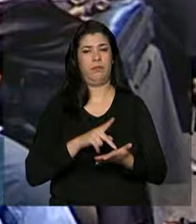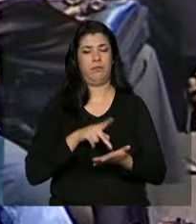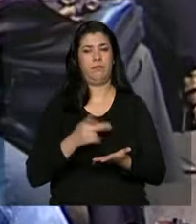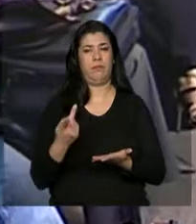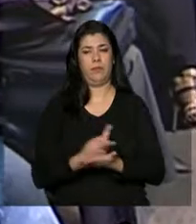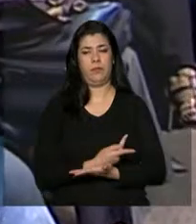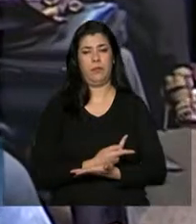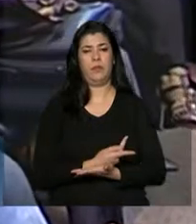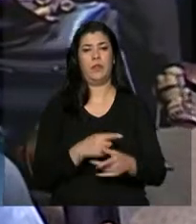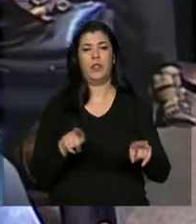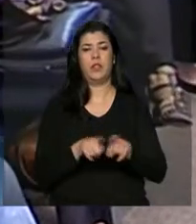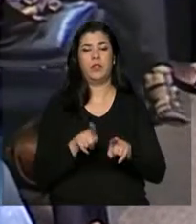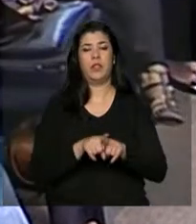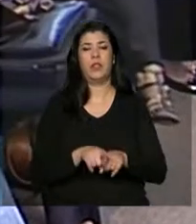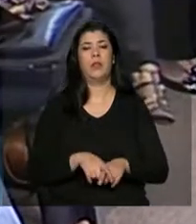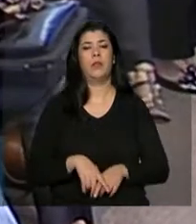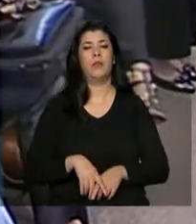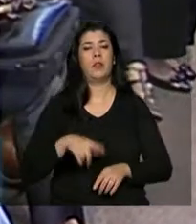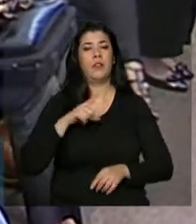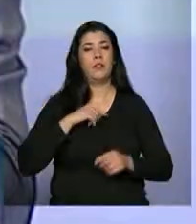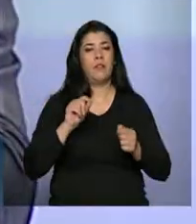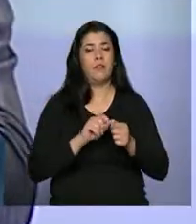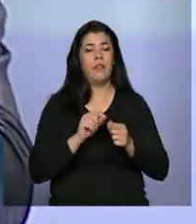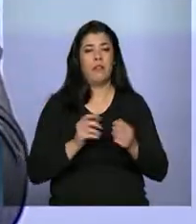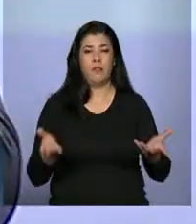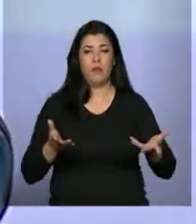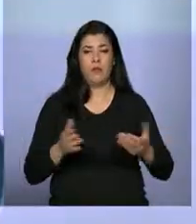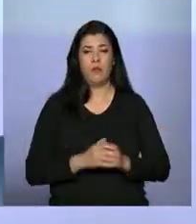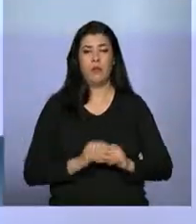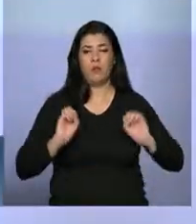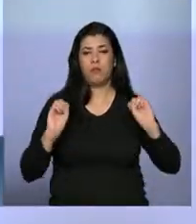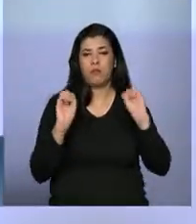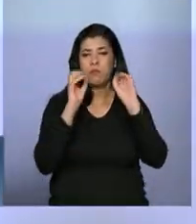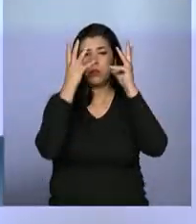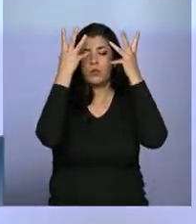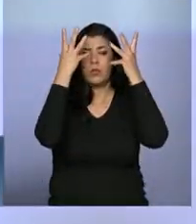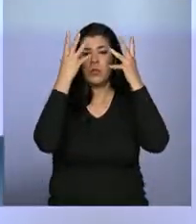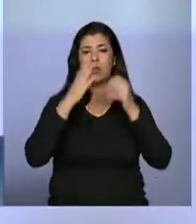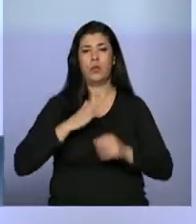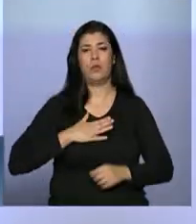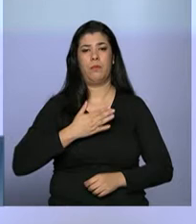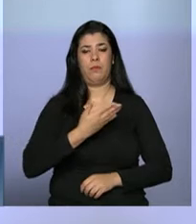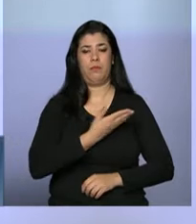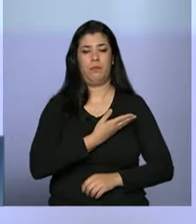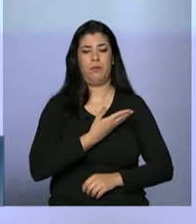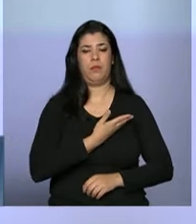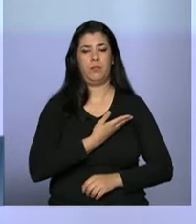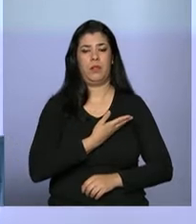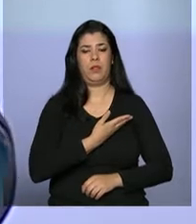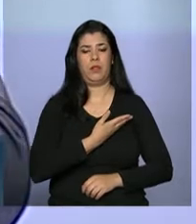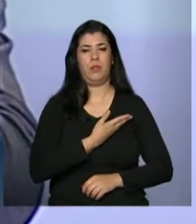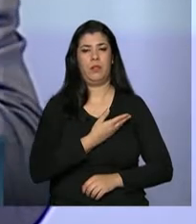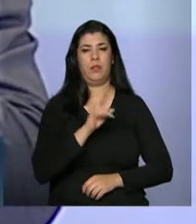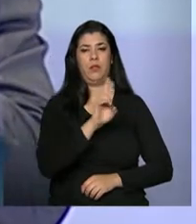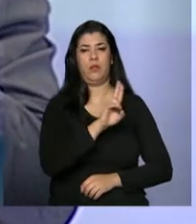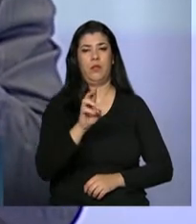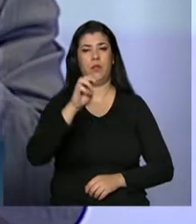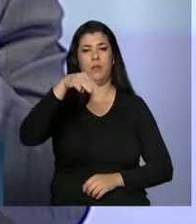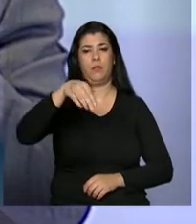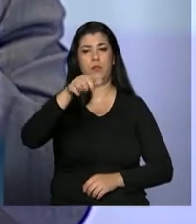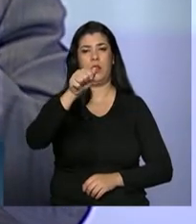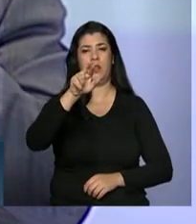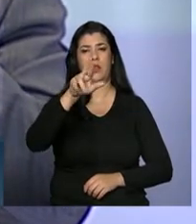E gostaria de fazer esse registro, essa homenagem na pessoa do meu amigo Mário Pedro